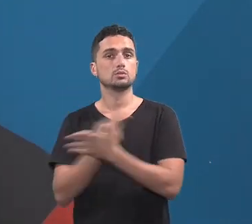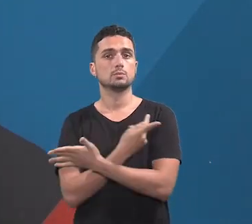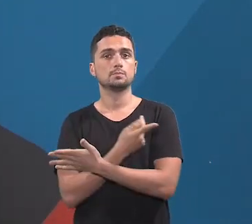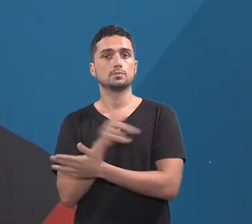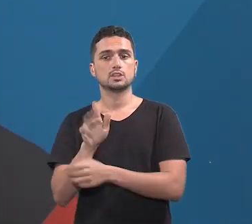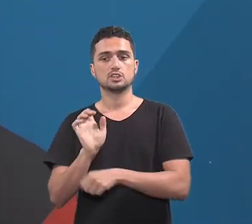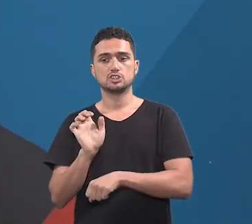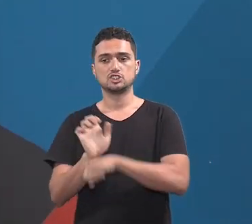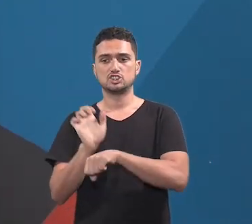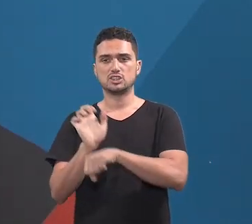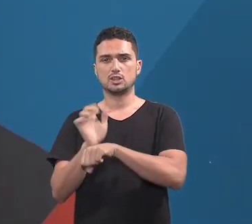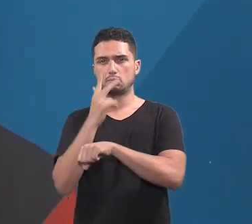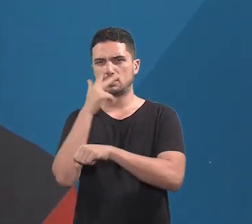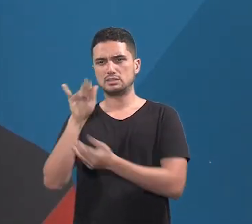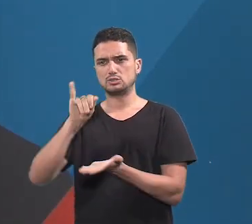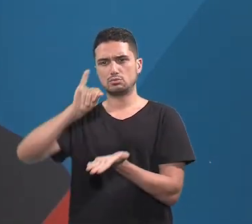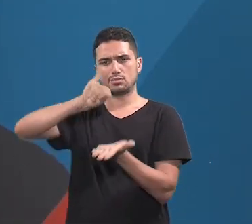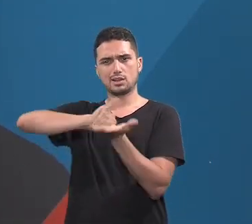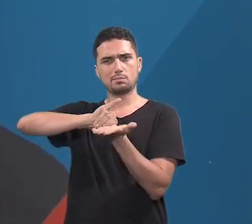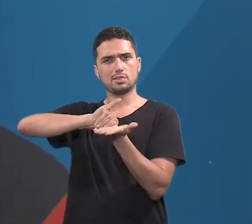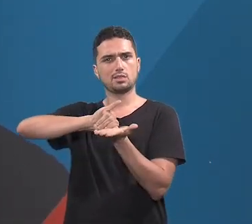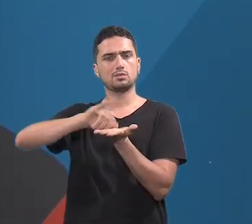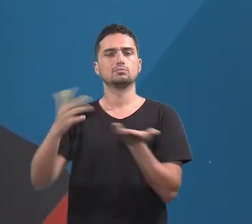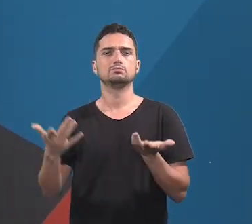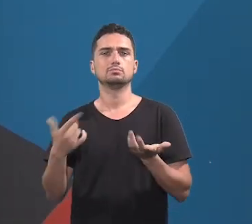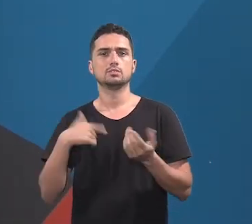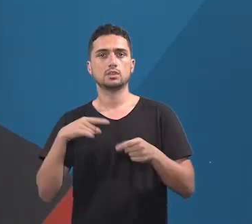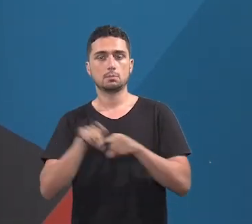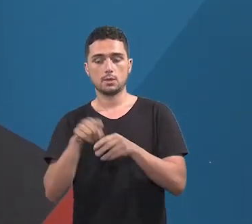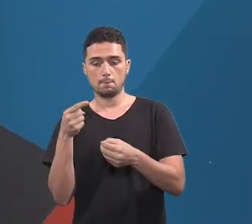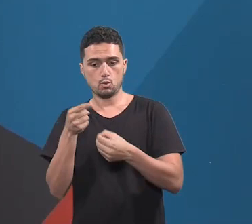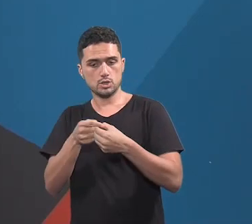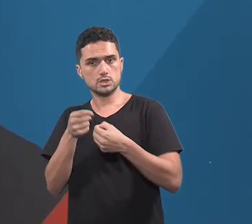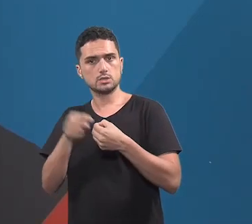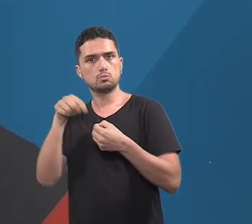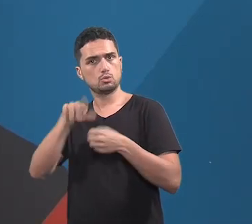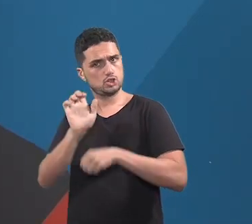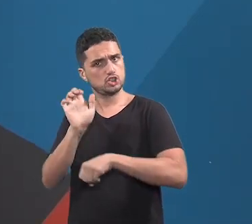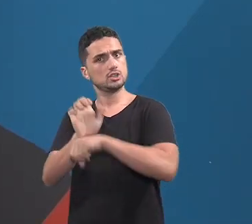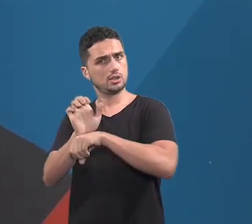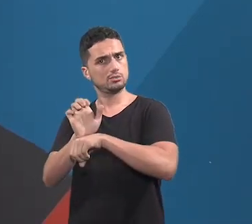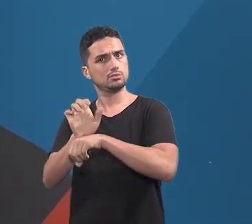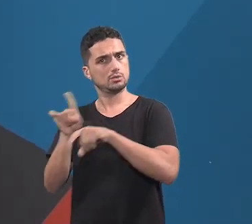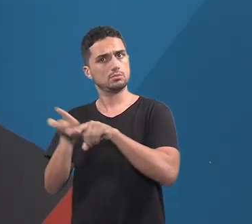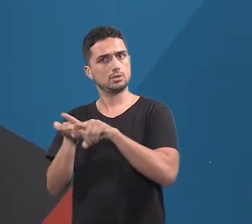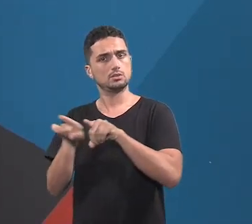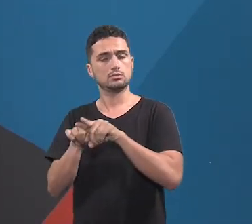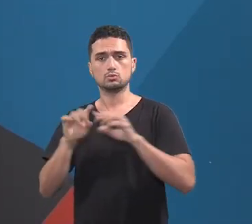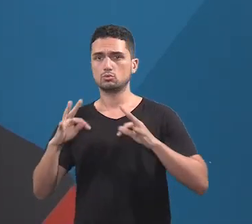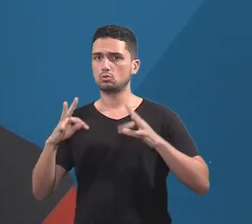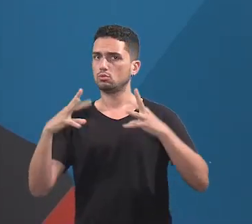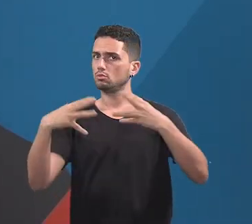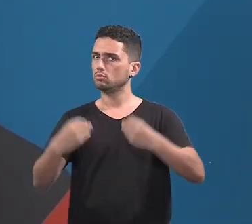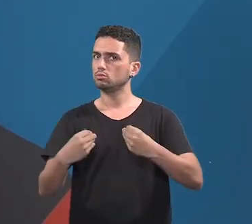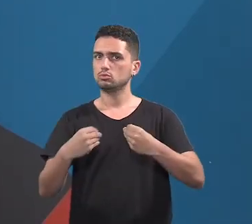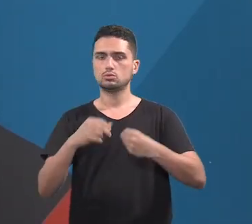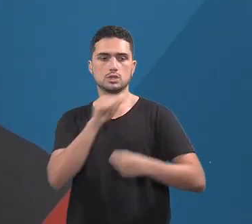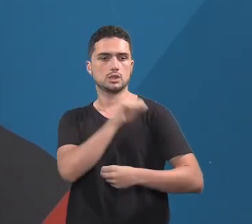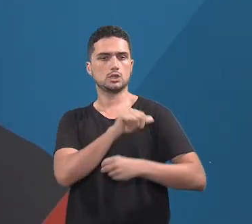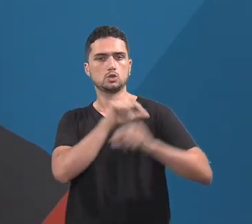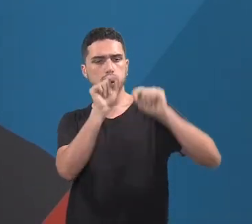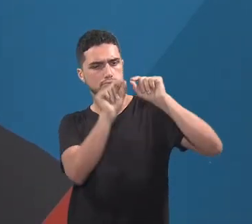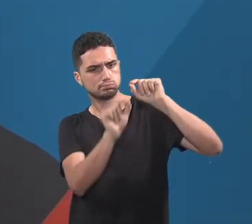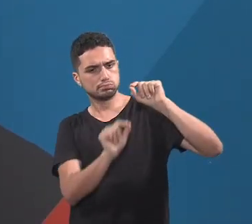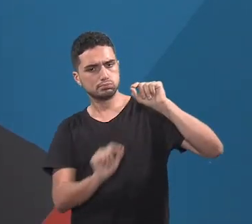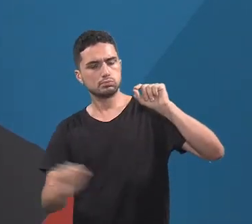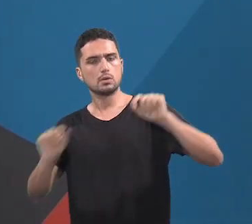trataram o Estado do Rio de Janeiro como capital somente. E os municípios também é o Estado, né, o Estado são os municípios. Então é preciso que o governador